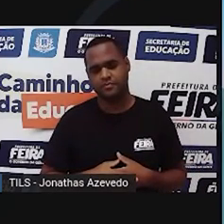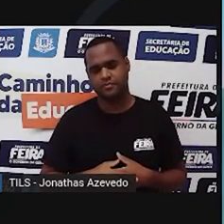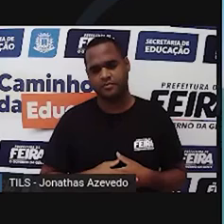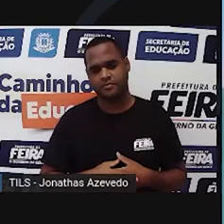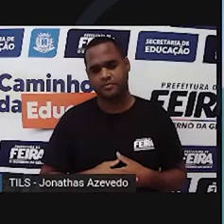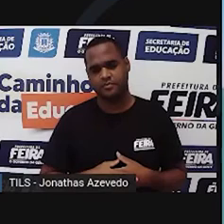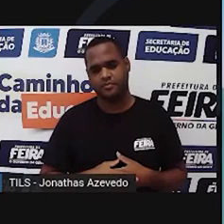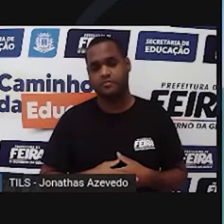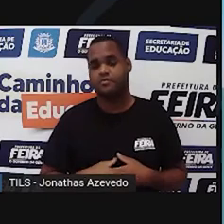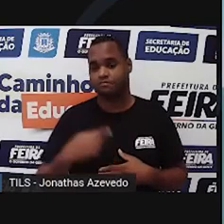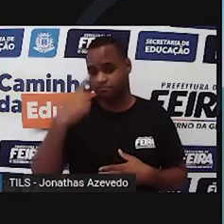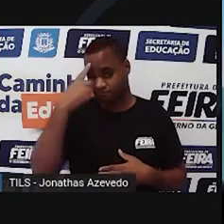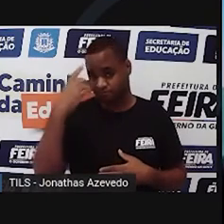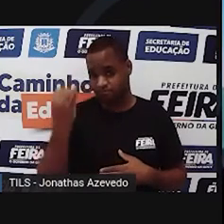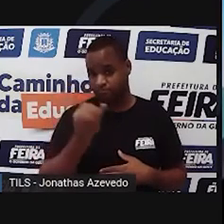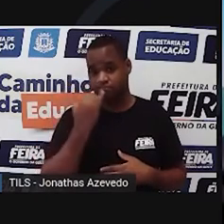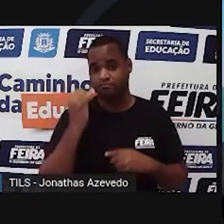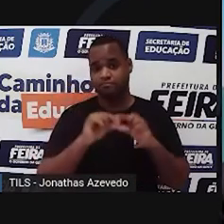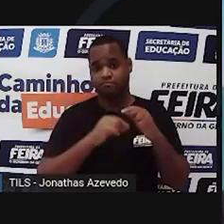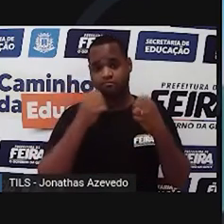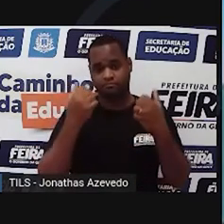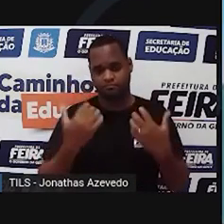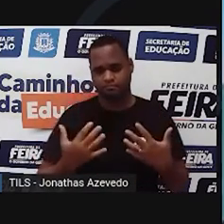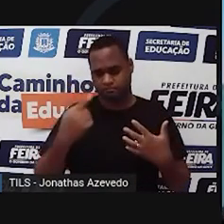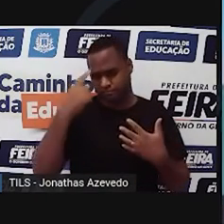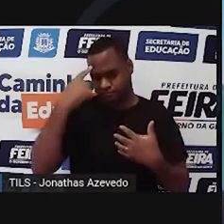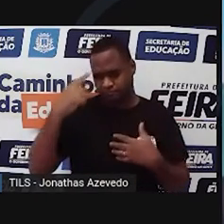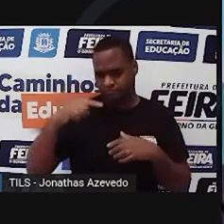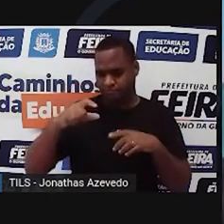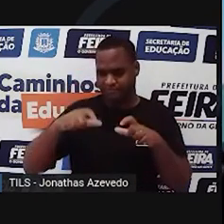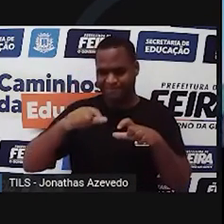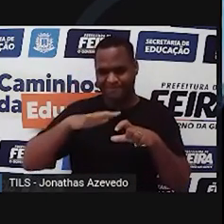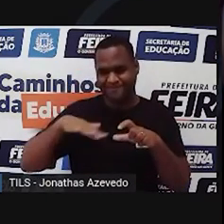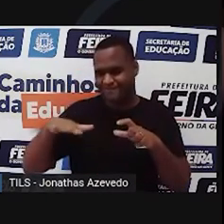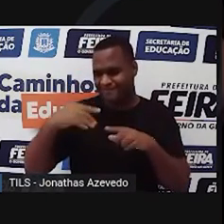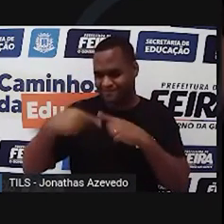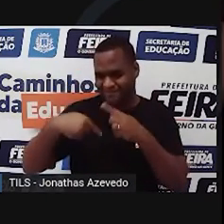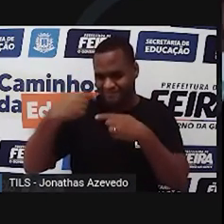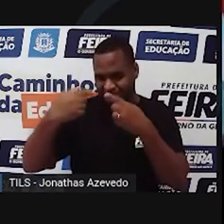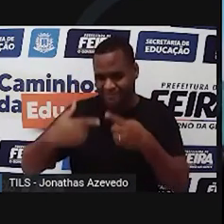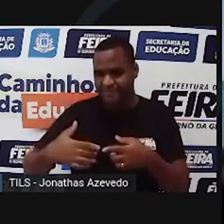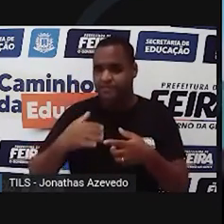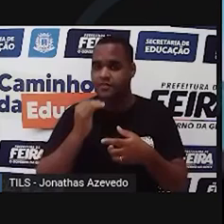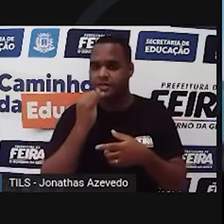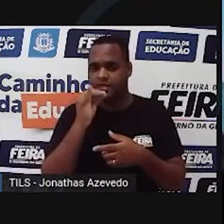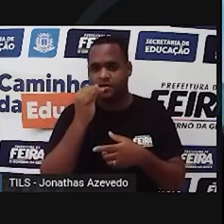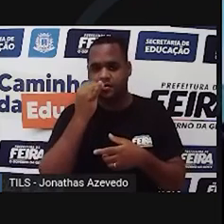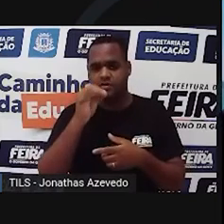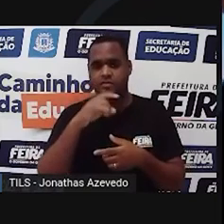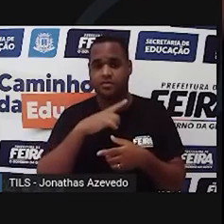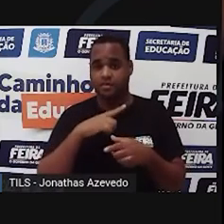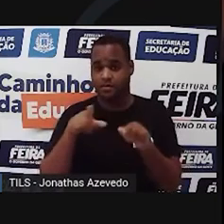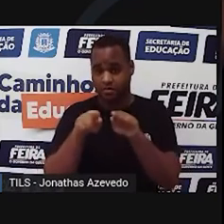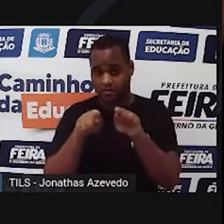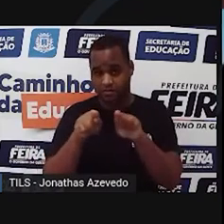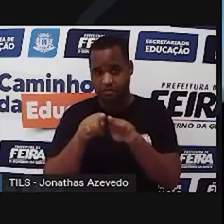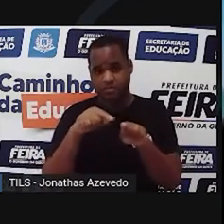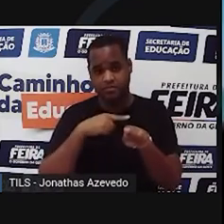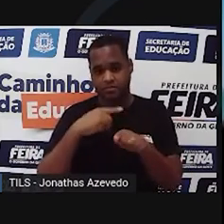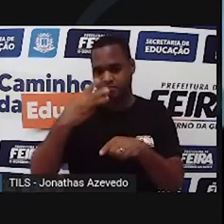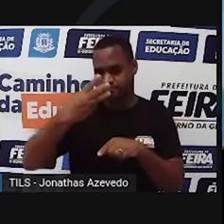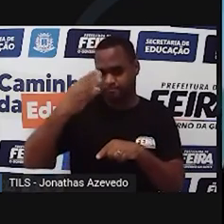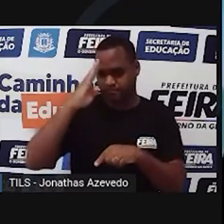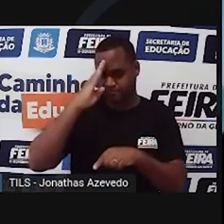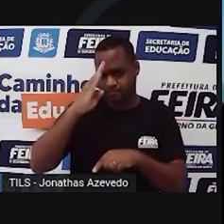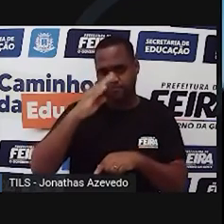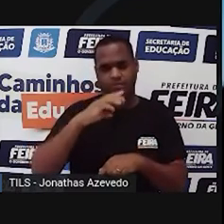Então, o seguinte, essa usina hidrelétrica que nós estamos aqui agora, ela também tem um terceiro objetivo, um